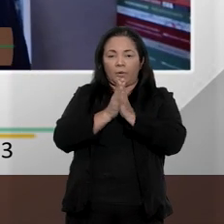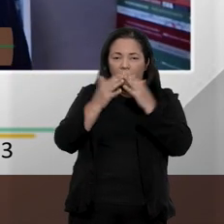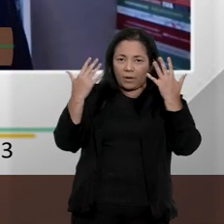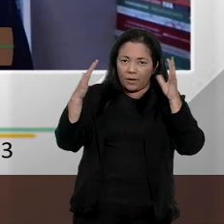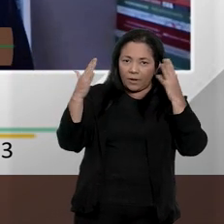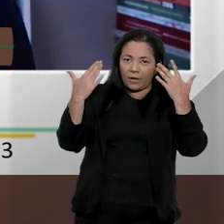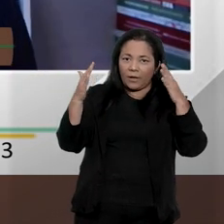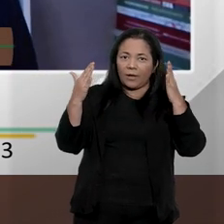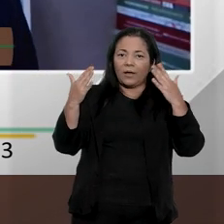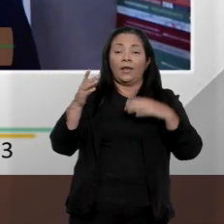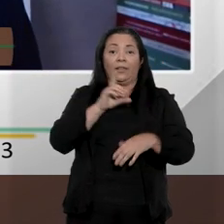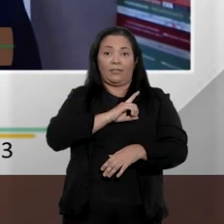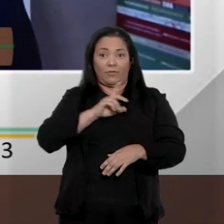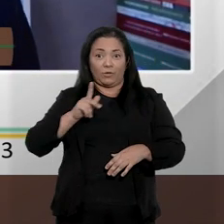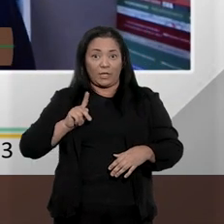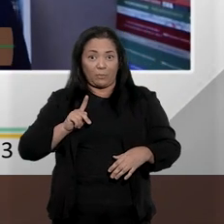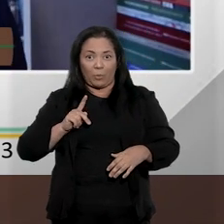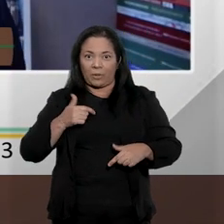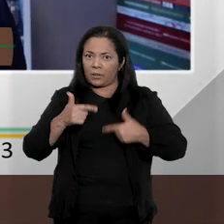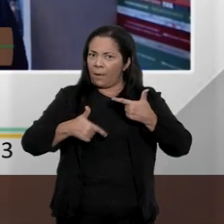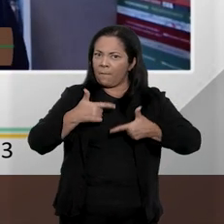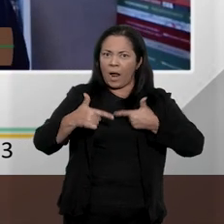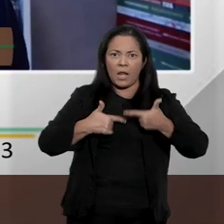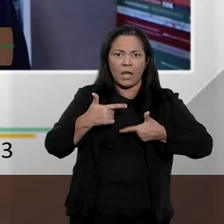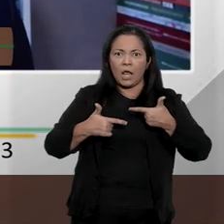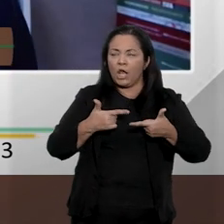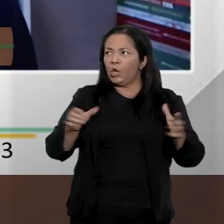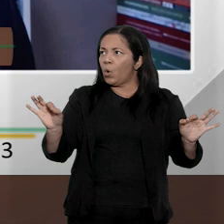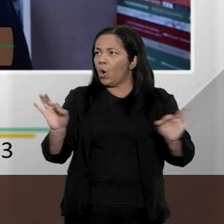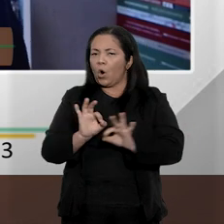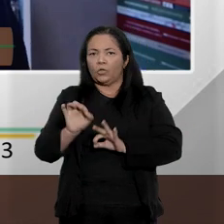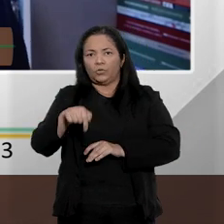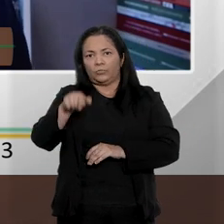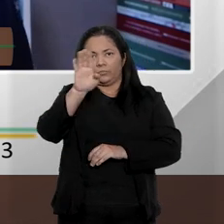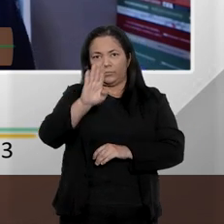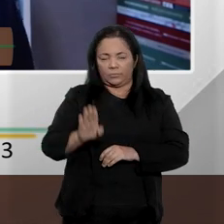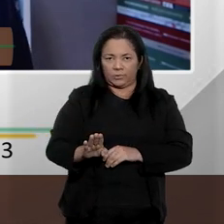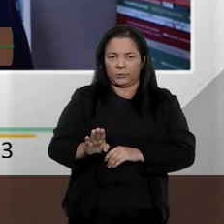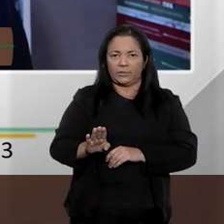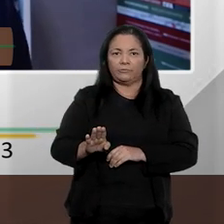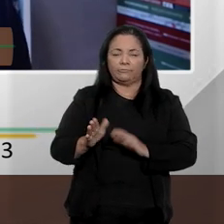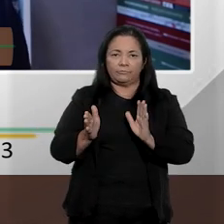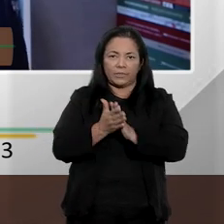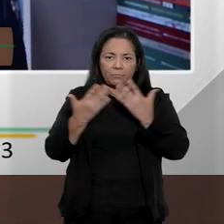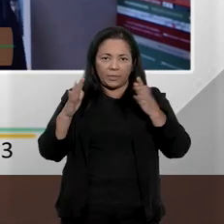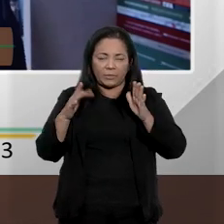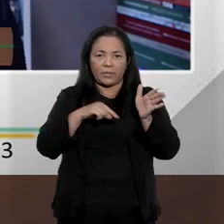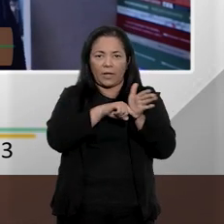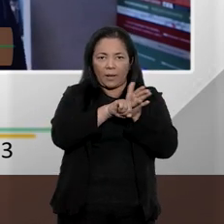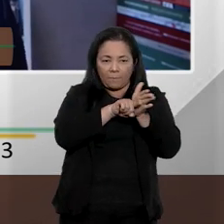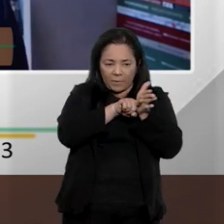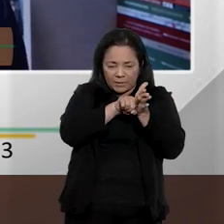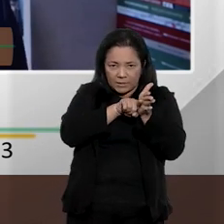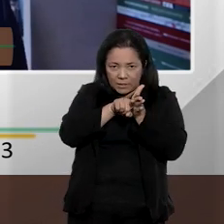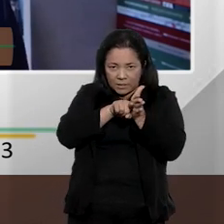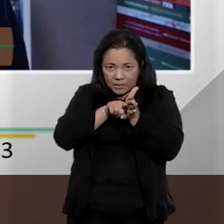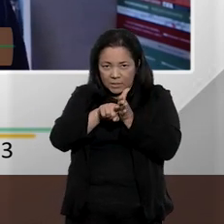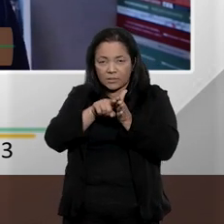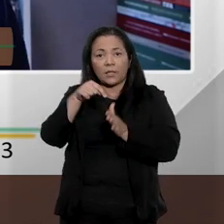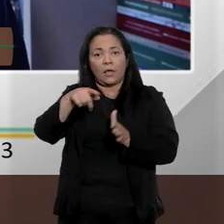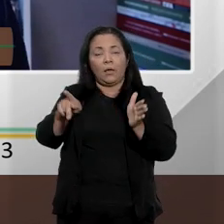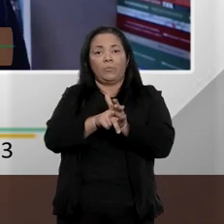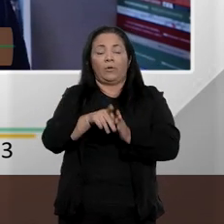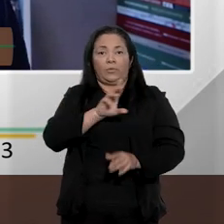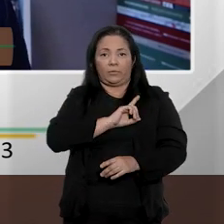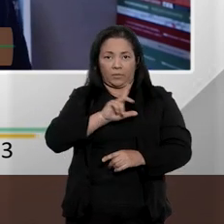Defensoria Pública vem fazendo no Brasil. Em todos os âmbitos, mas agora me referindo especificamente às pesquisas